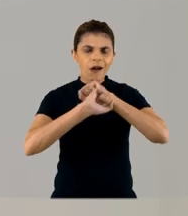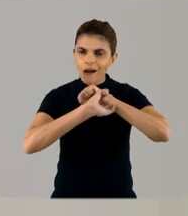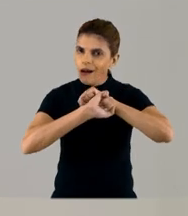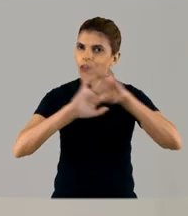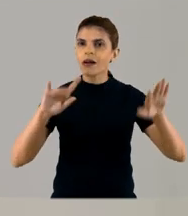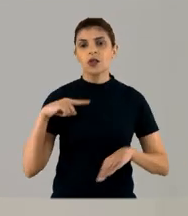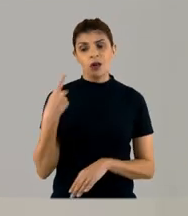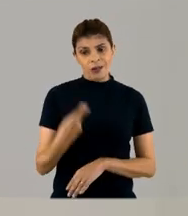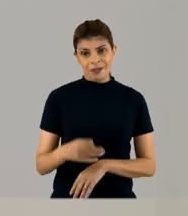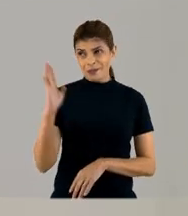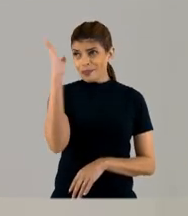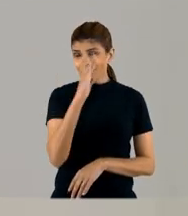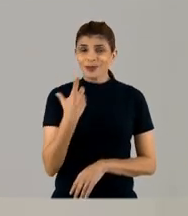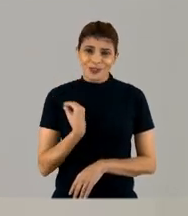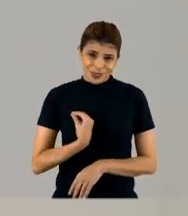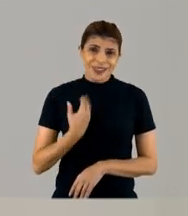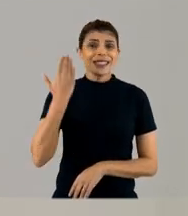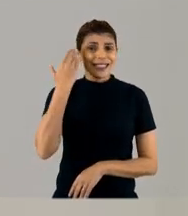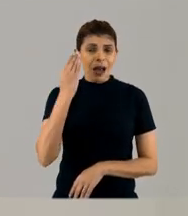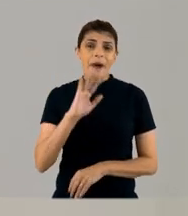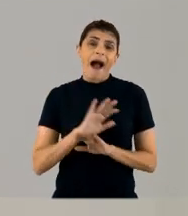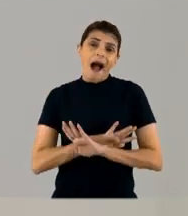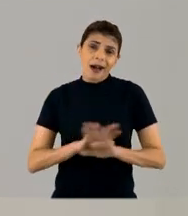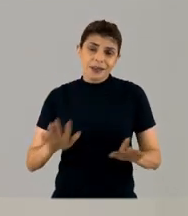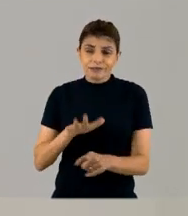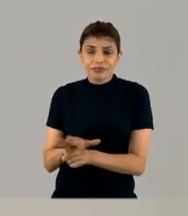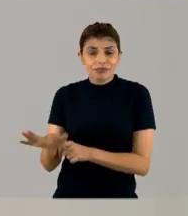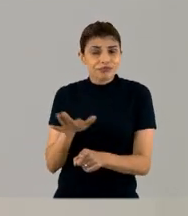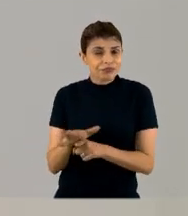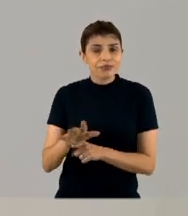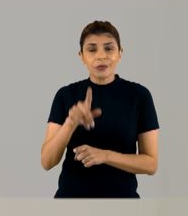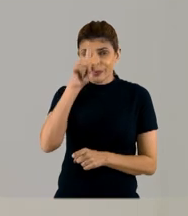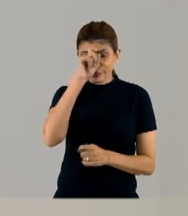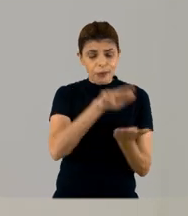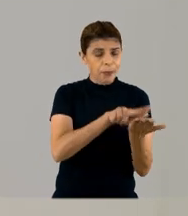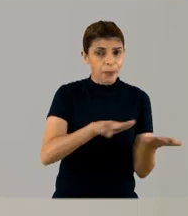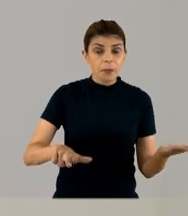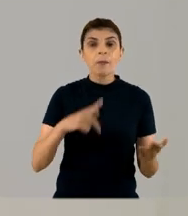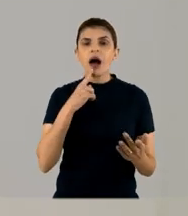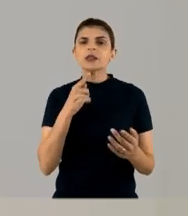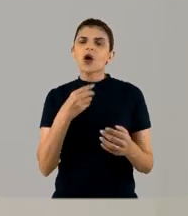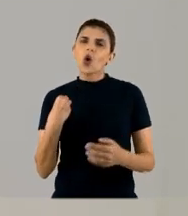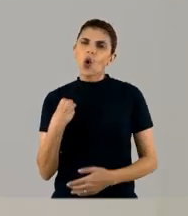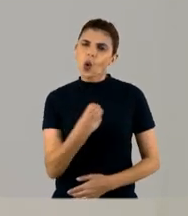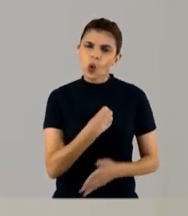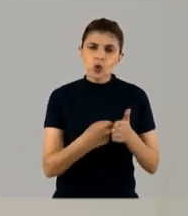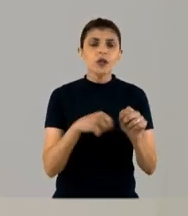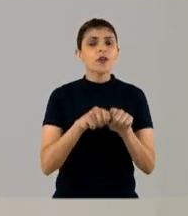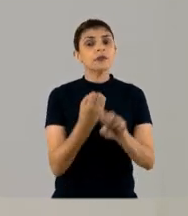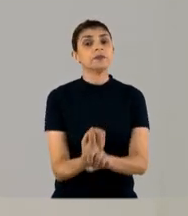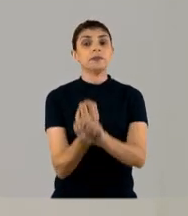e a gente, no CAISME, gente tem um ambulatório de retorno rápido, mas algumas consultas a gente tem utilizado